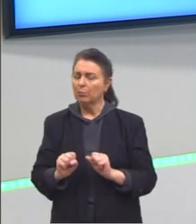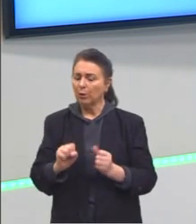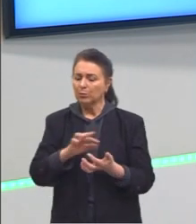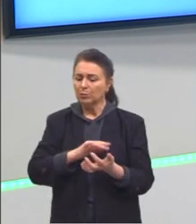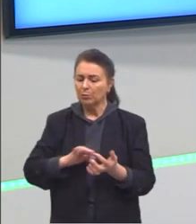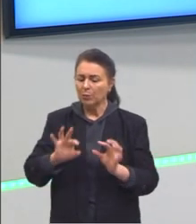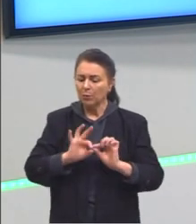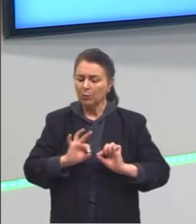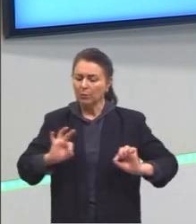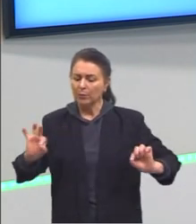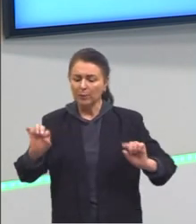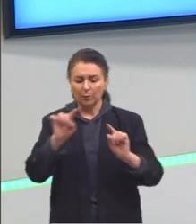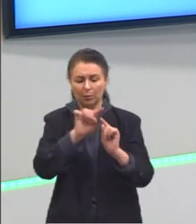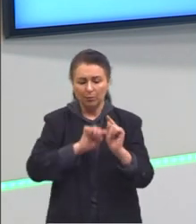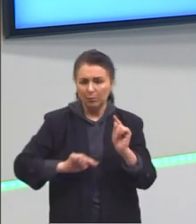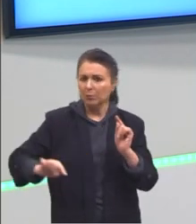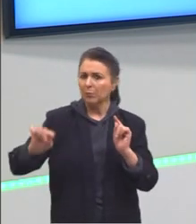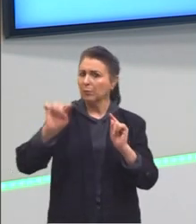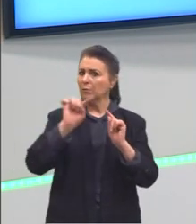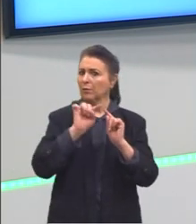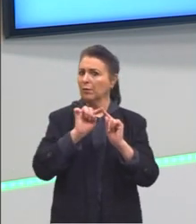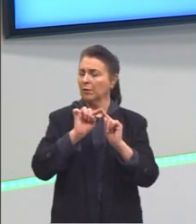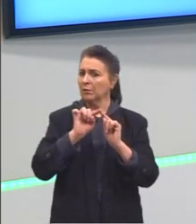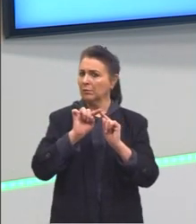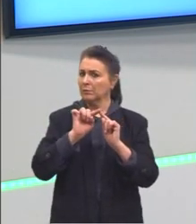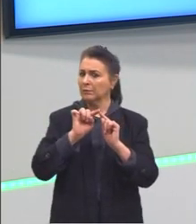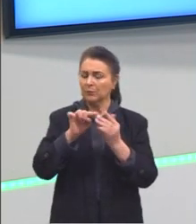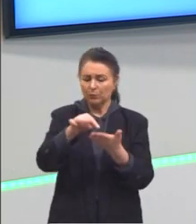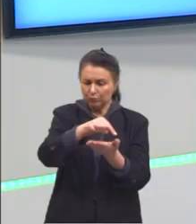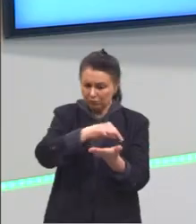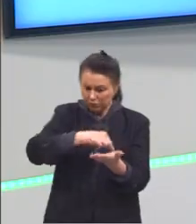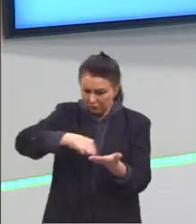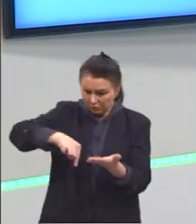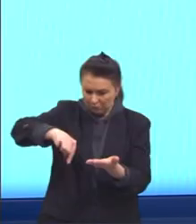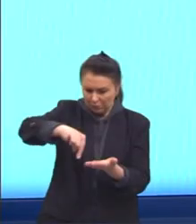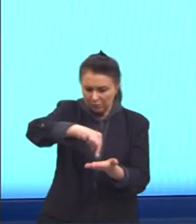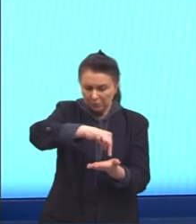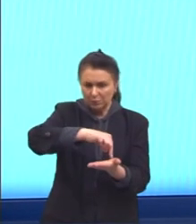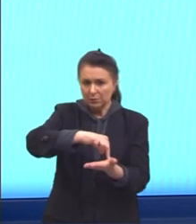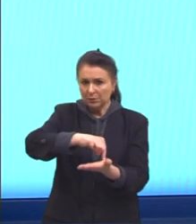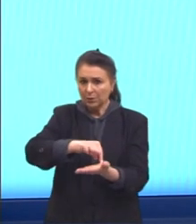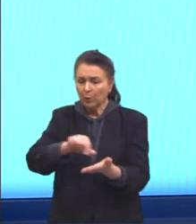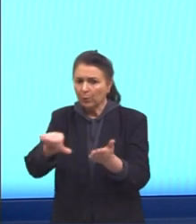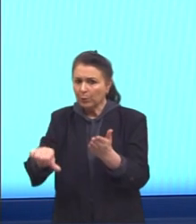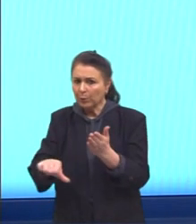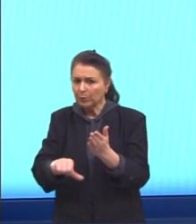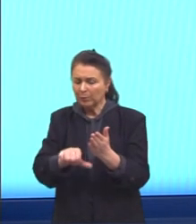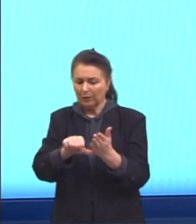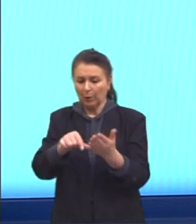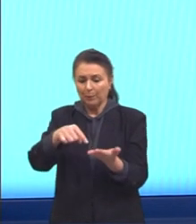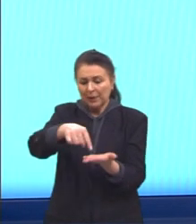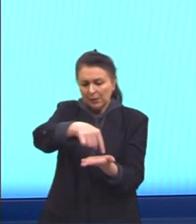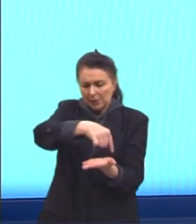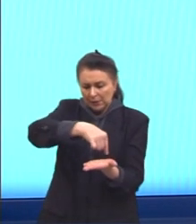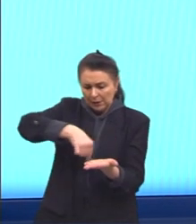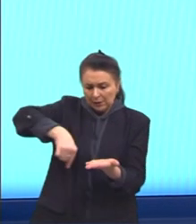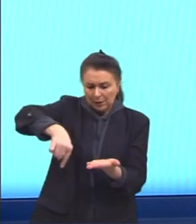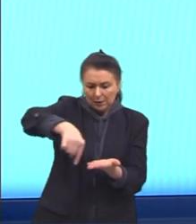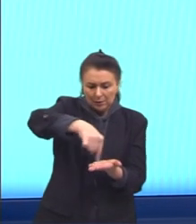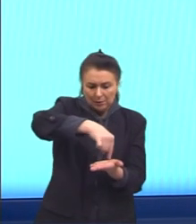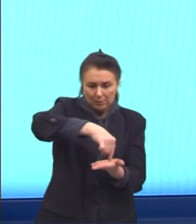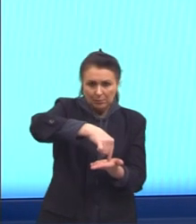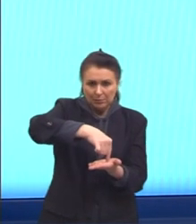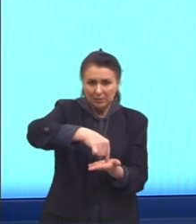o comprimento da circunferência. Então, o primeiro homem diz o seguinte, Hum, a circunferência dá-me cerca de